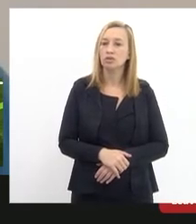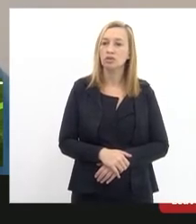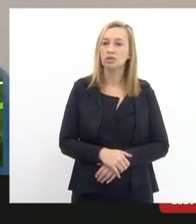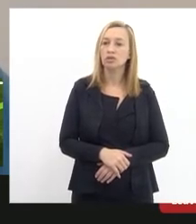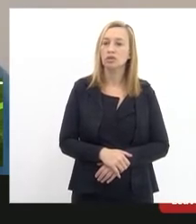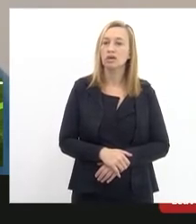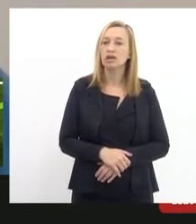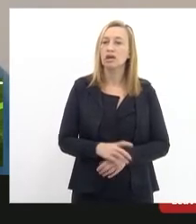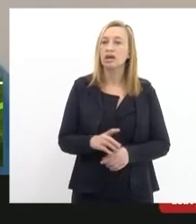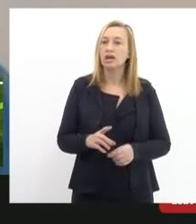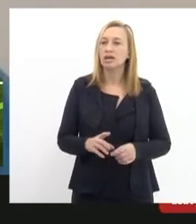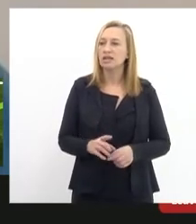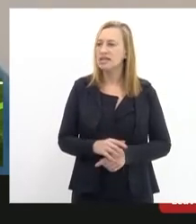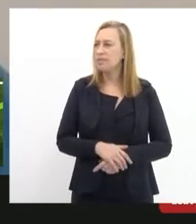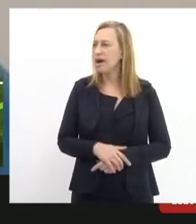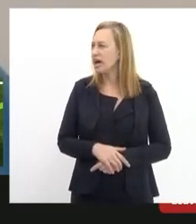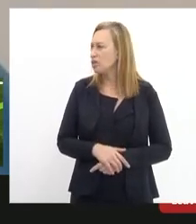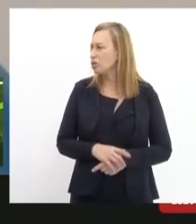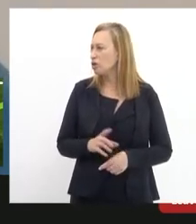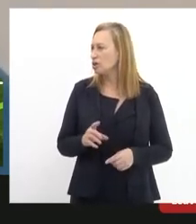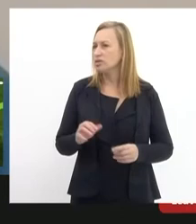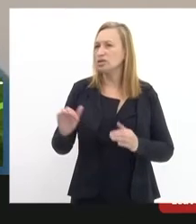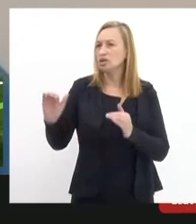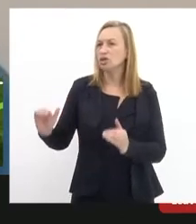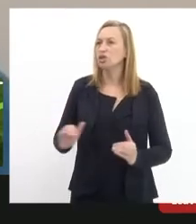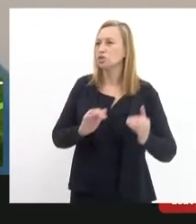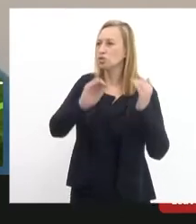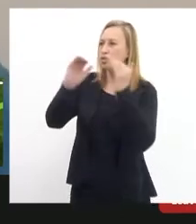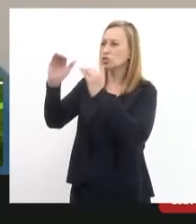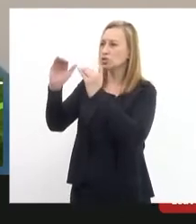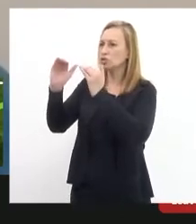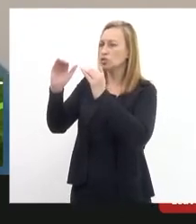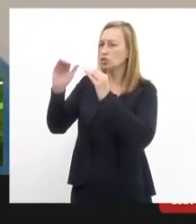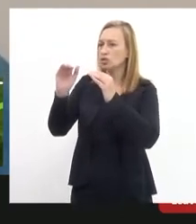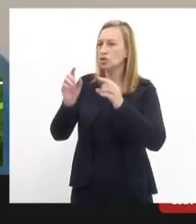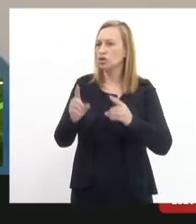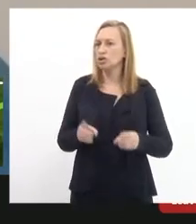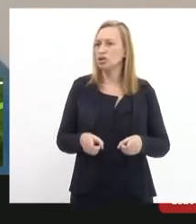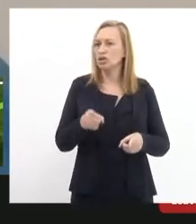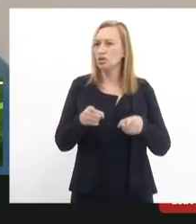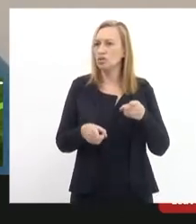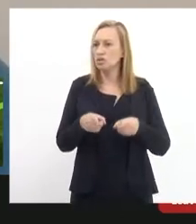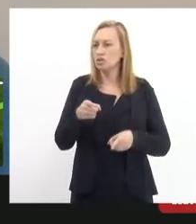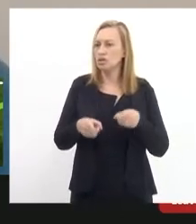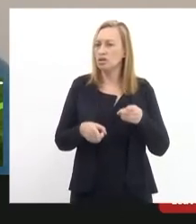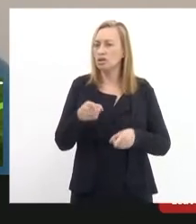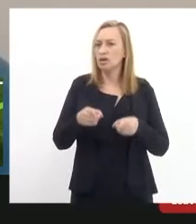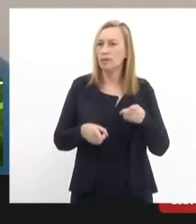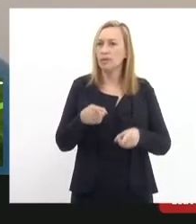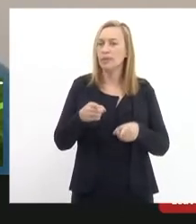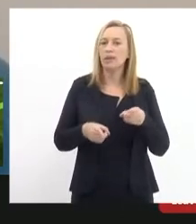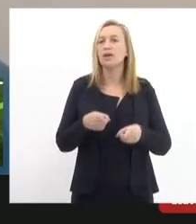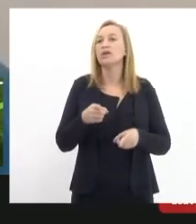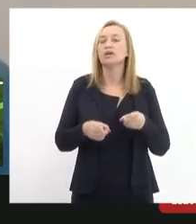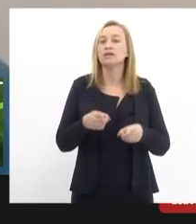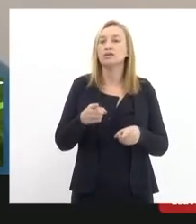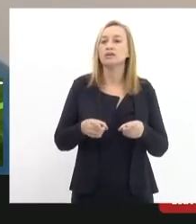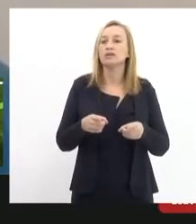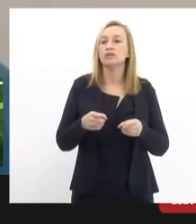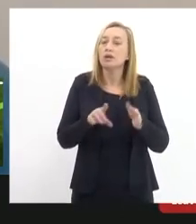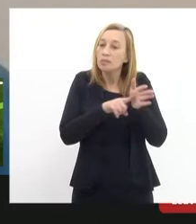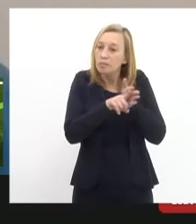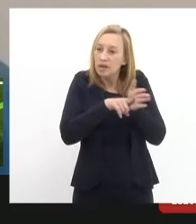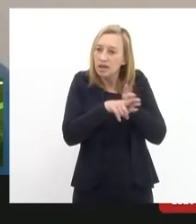desembargadora relatora ela determinou que fosse feita uma perícia fosse feita uma perícia para que